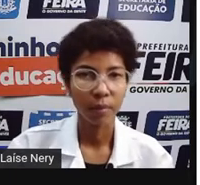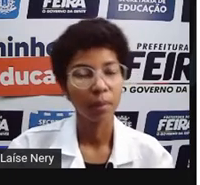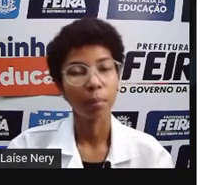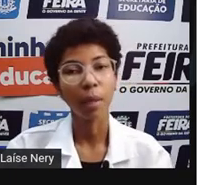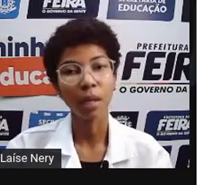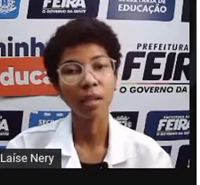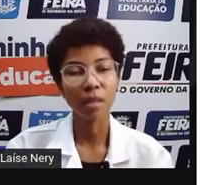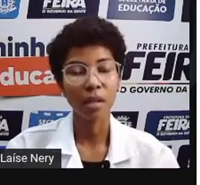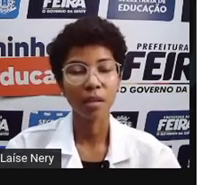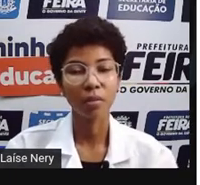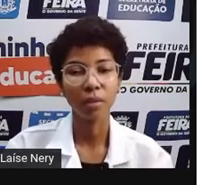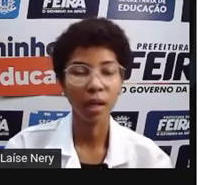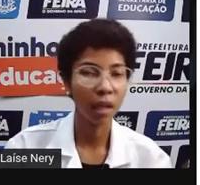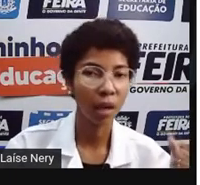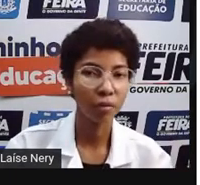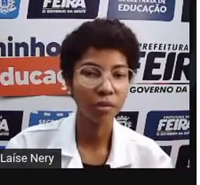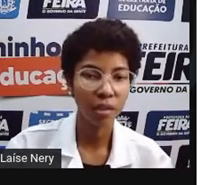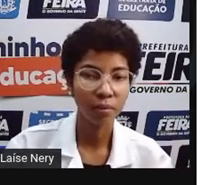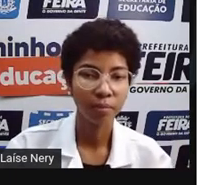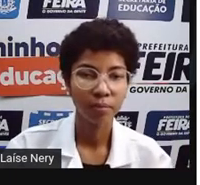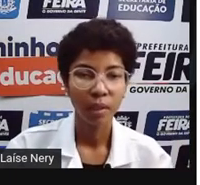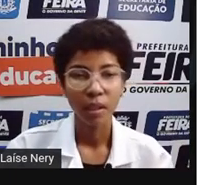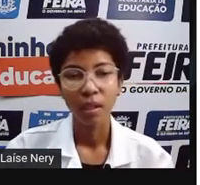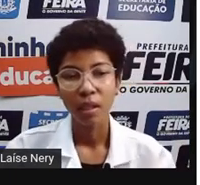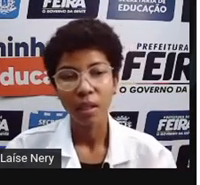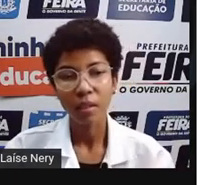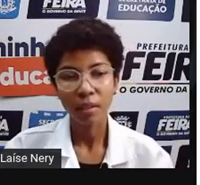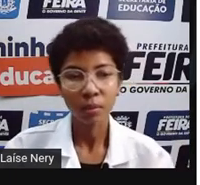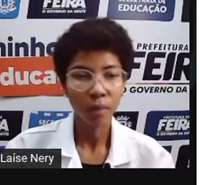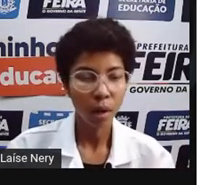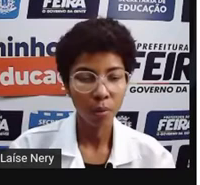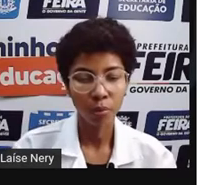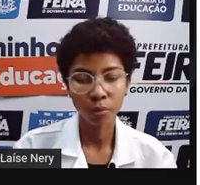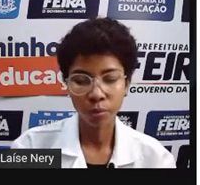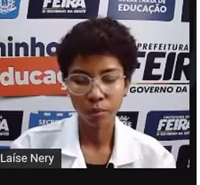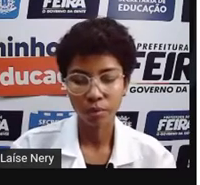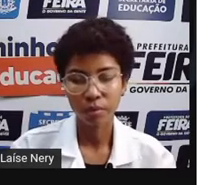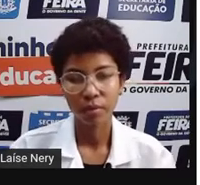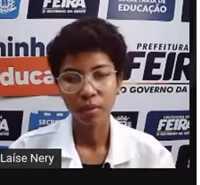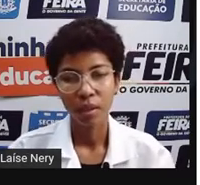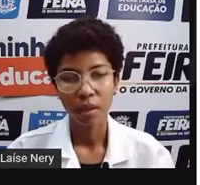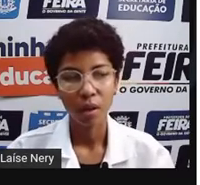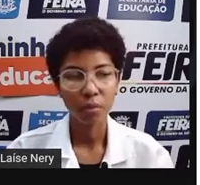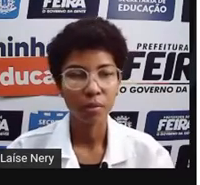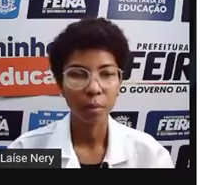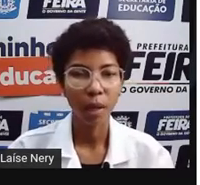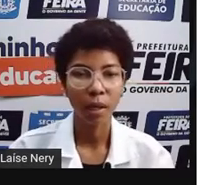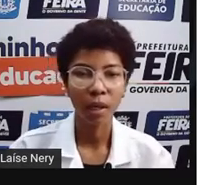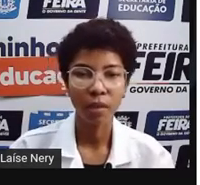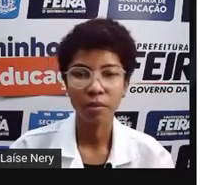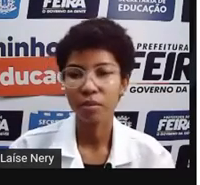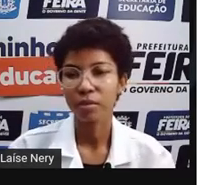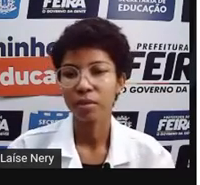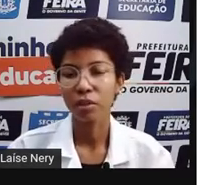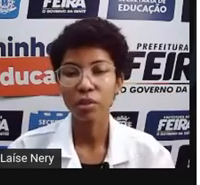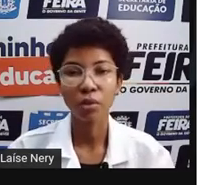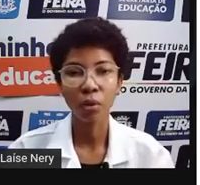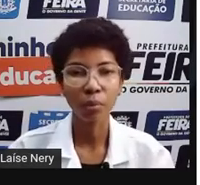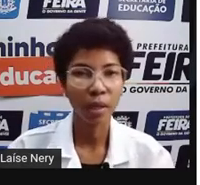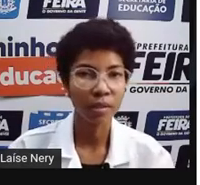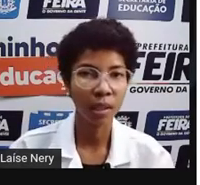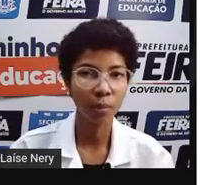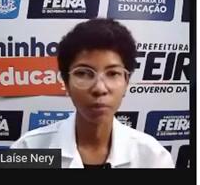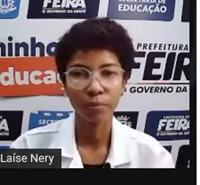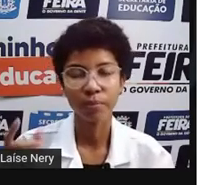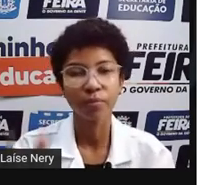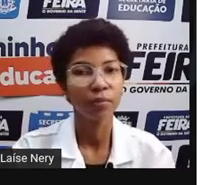para executar aquela função. Então, alguns aparelhos de som,